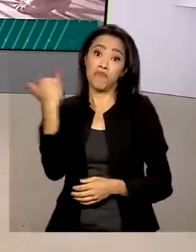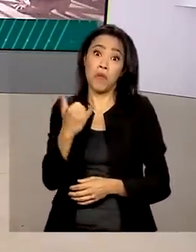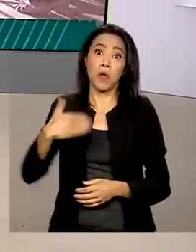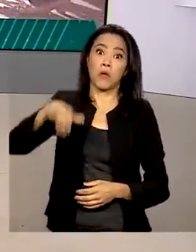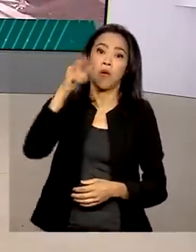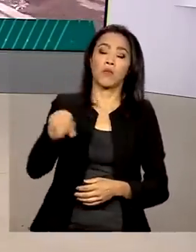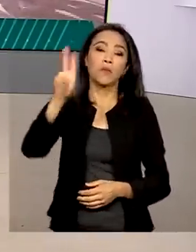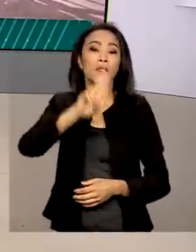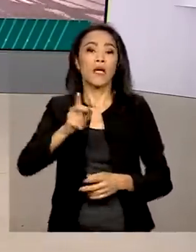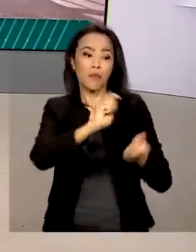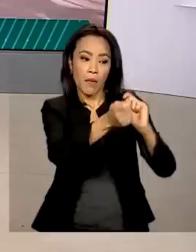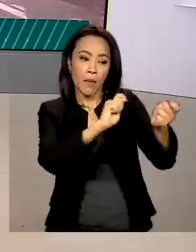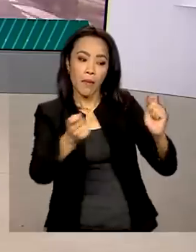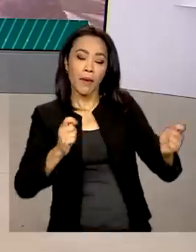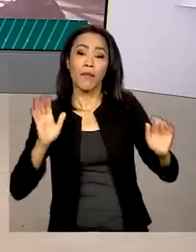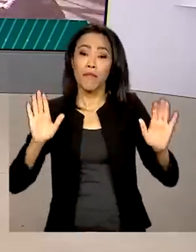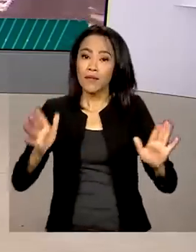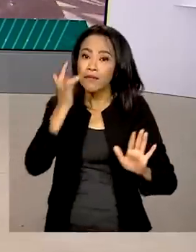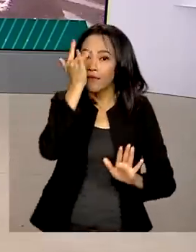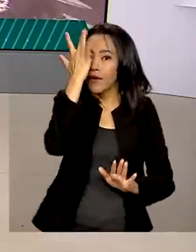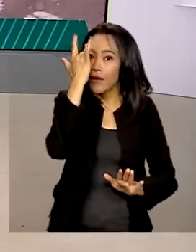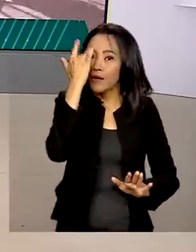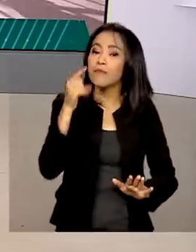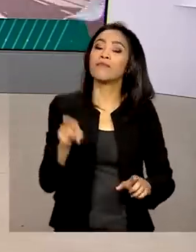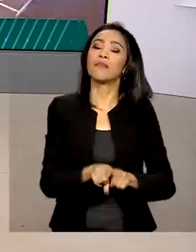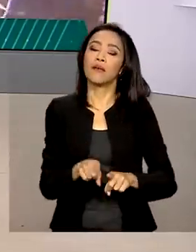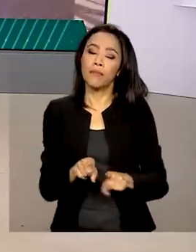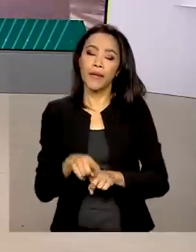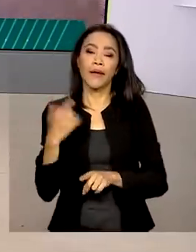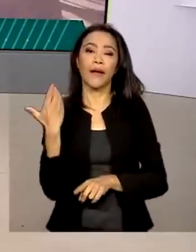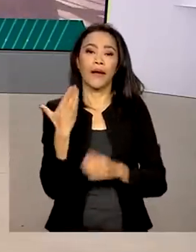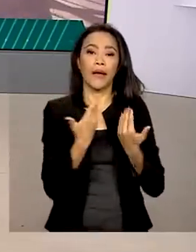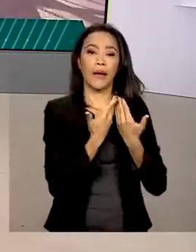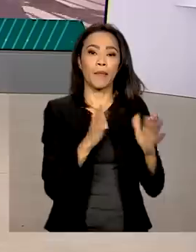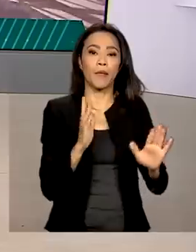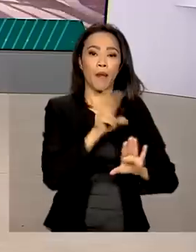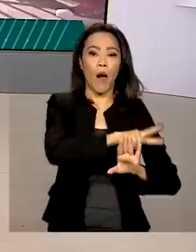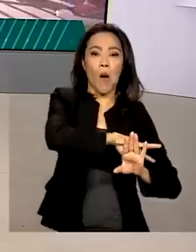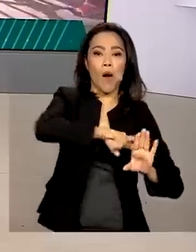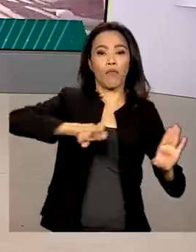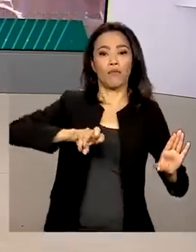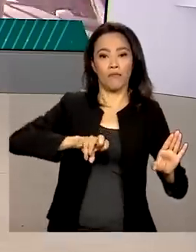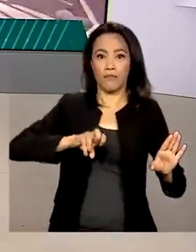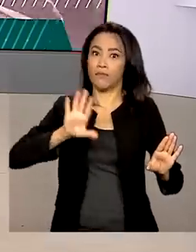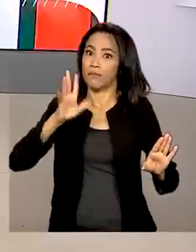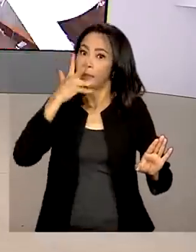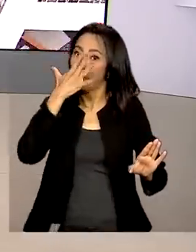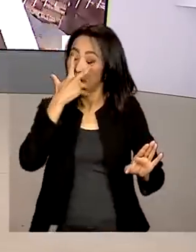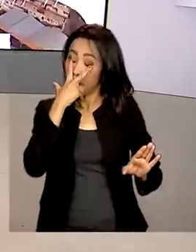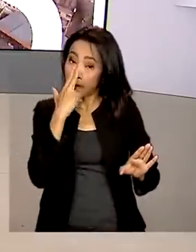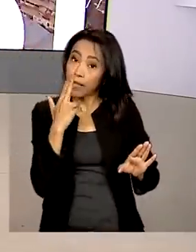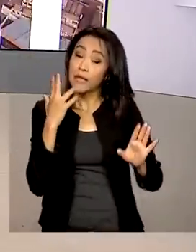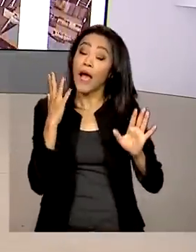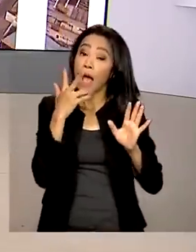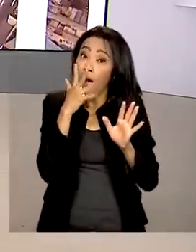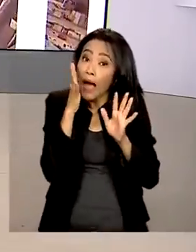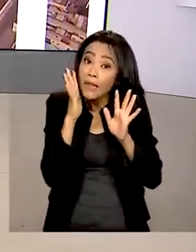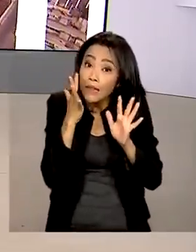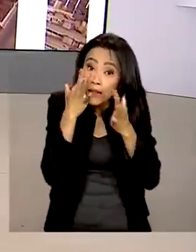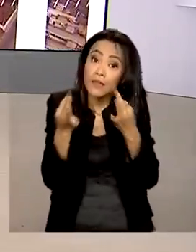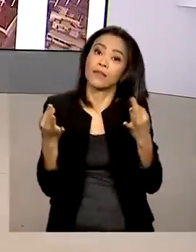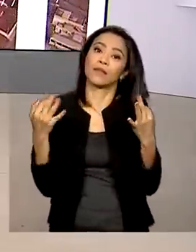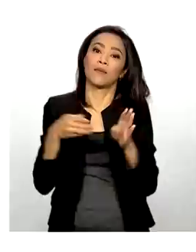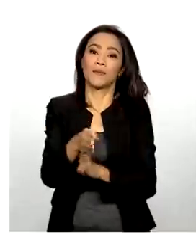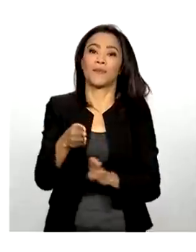Só que a facilidade da ferramenta também abriu caminho para os golpistas. Por isso, atenção às dicas dos especialistas.